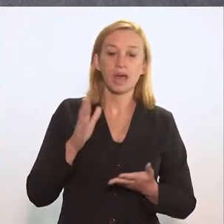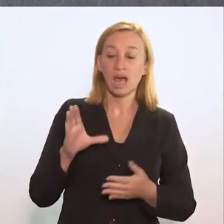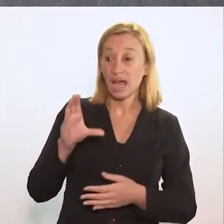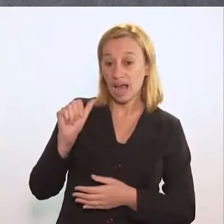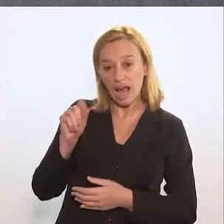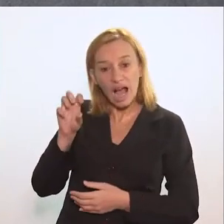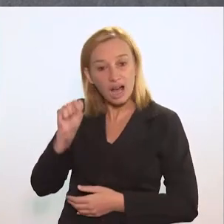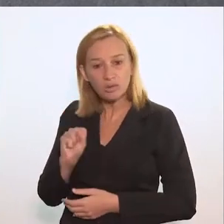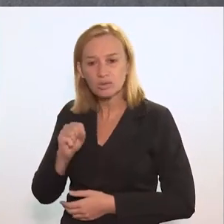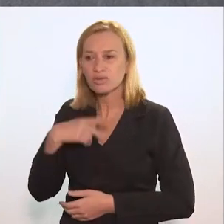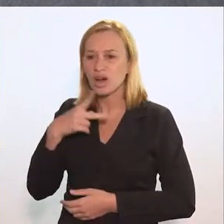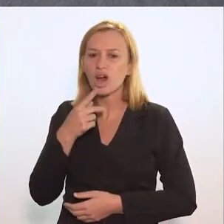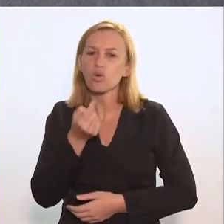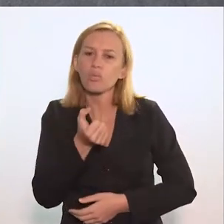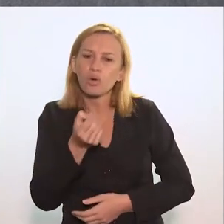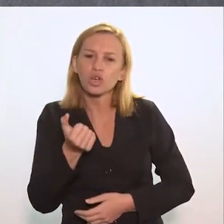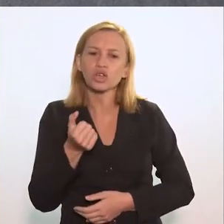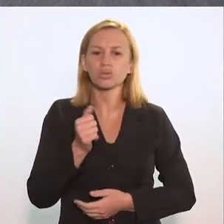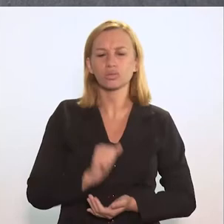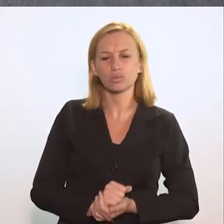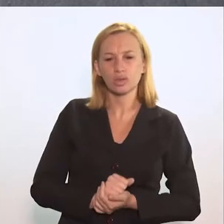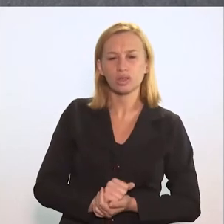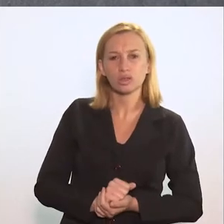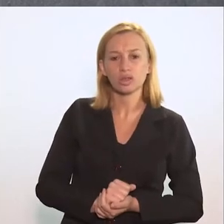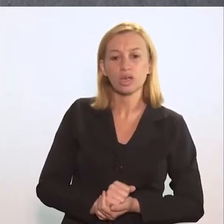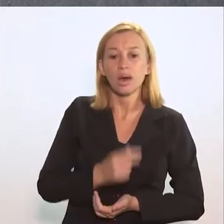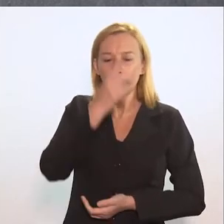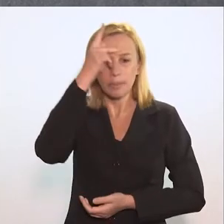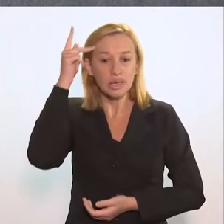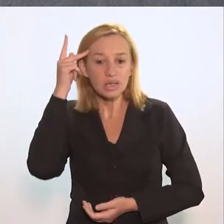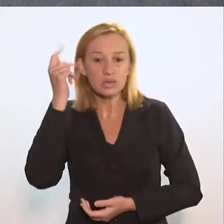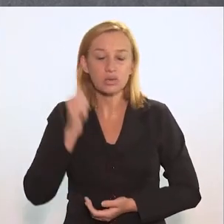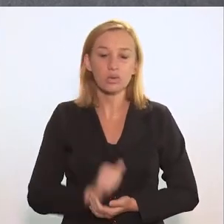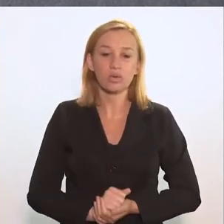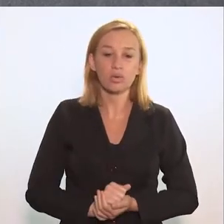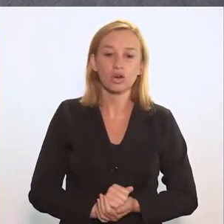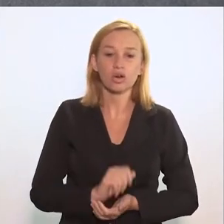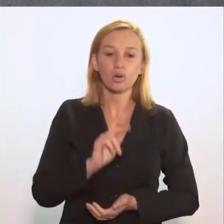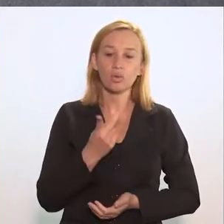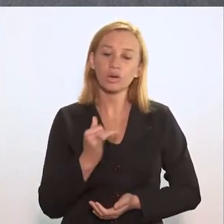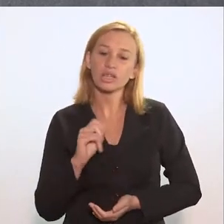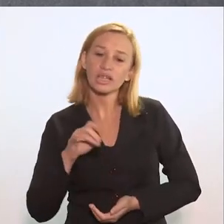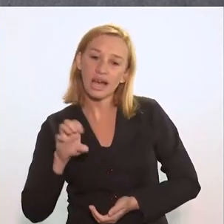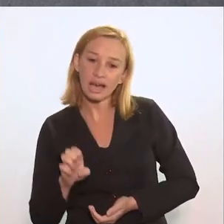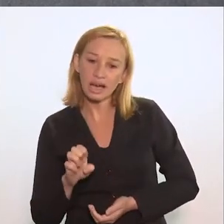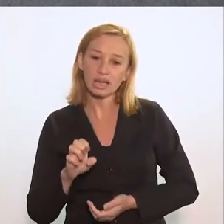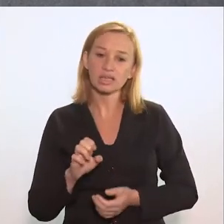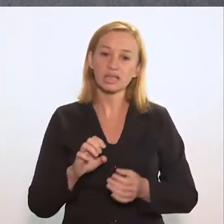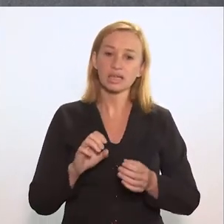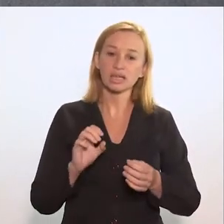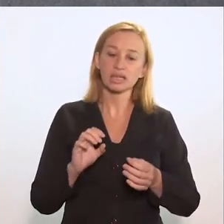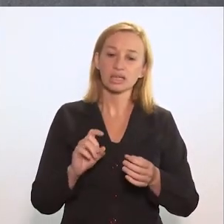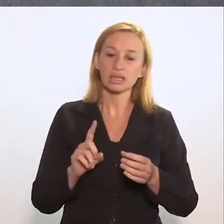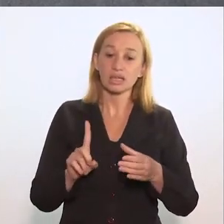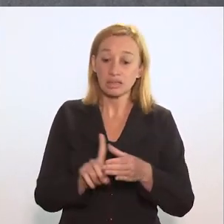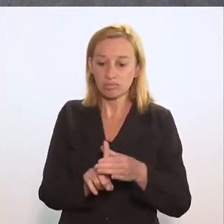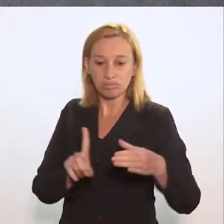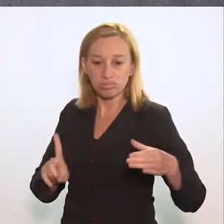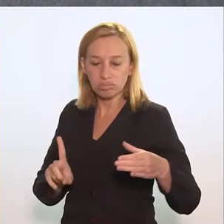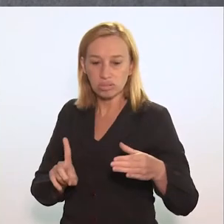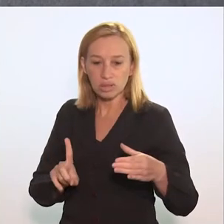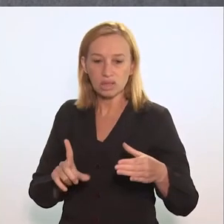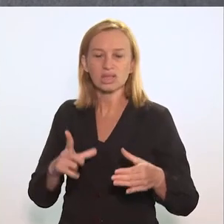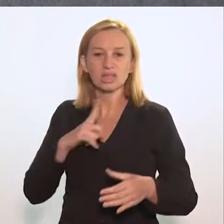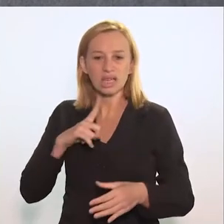Queria te passar a palavra agora, Carlos, pra você falar um pouquinho sobre esse fator, né? Pessoas em vulnerabilidade, privadas de